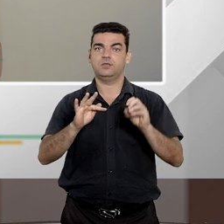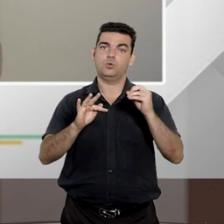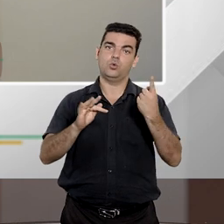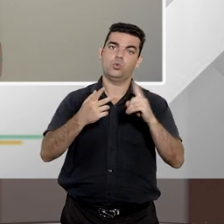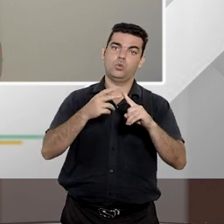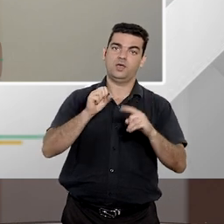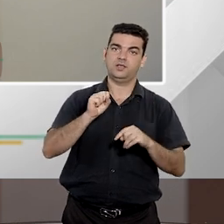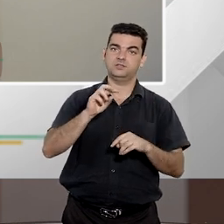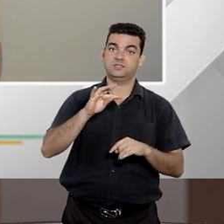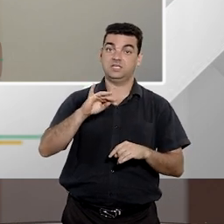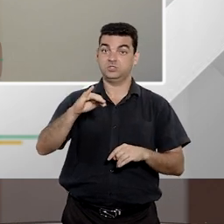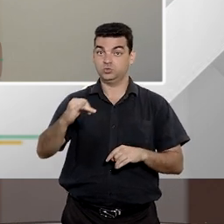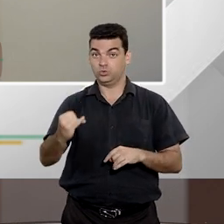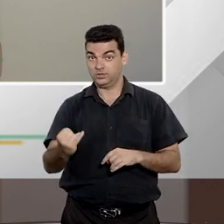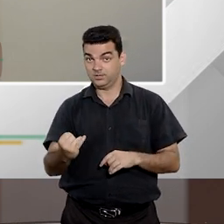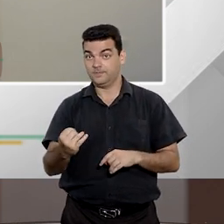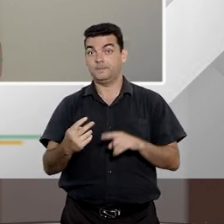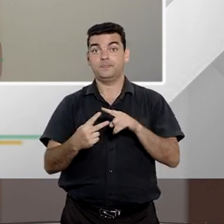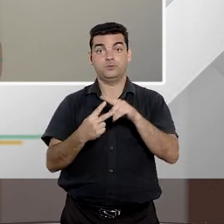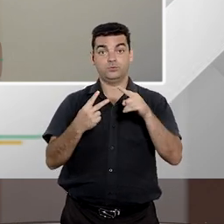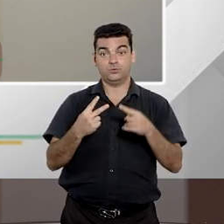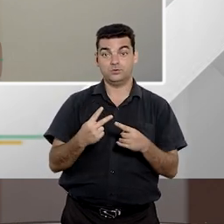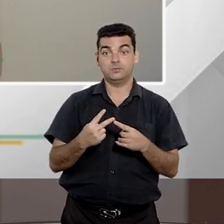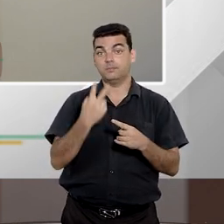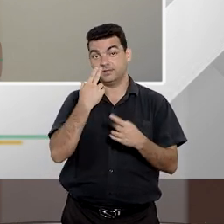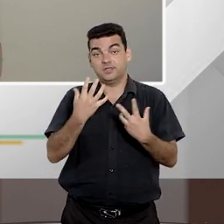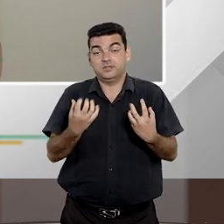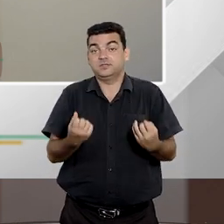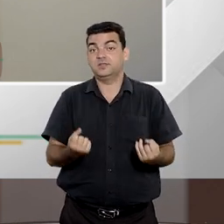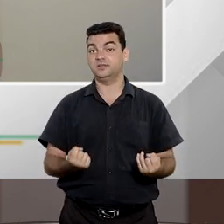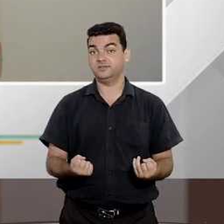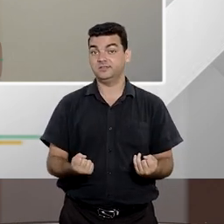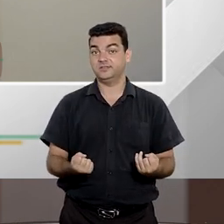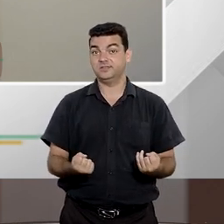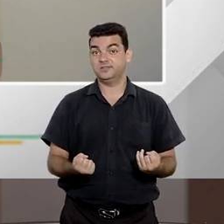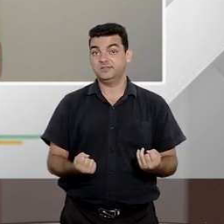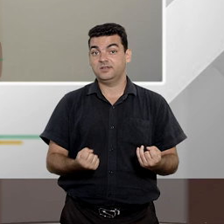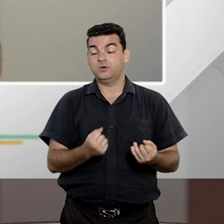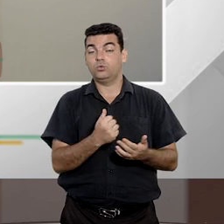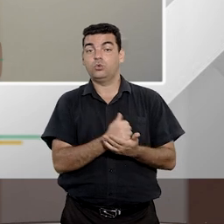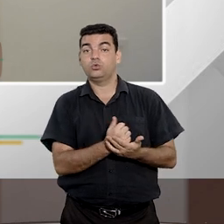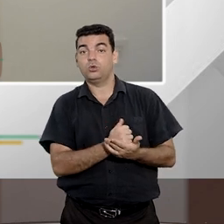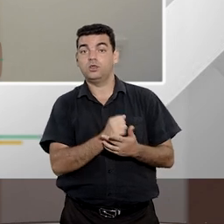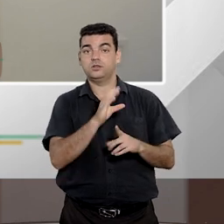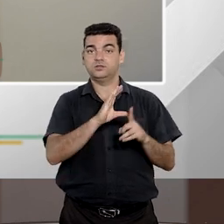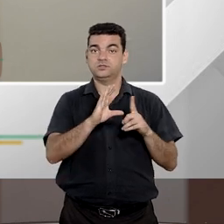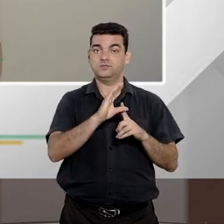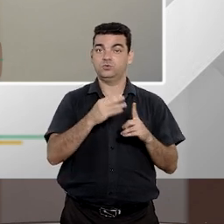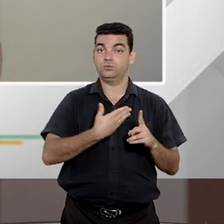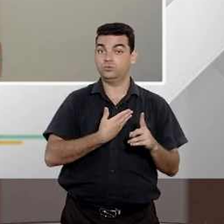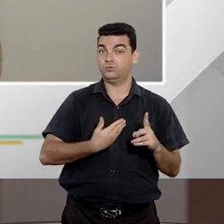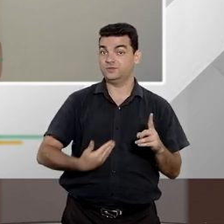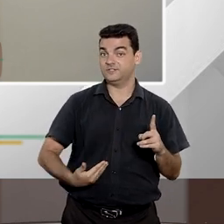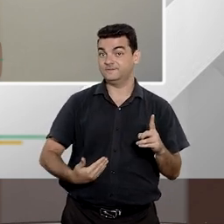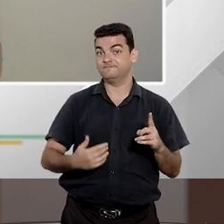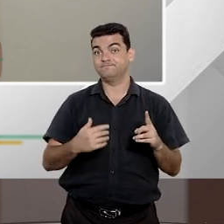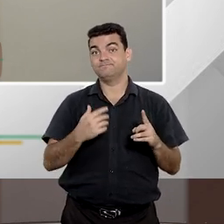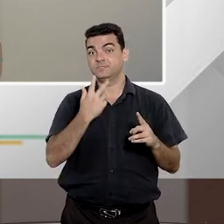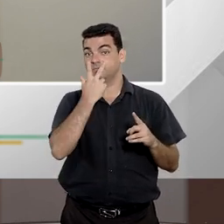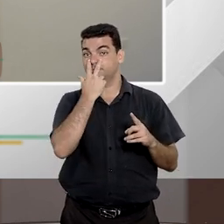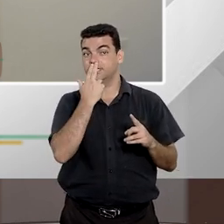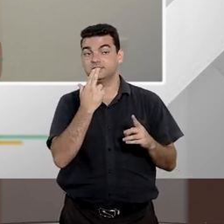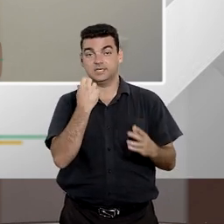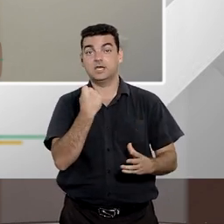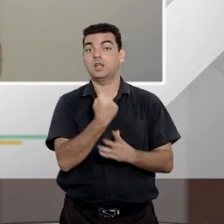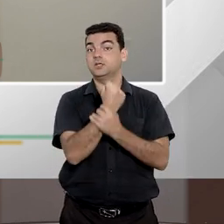se colocam muito mais favoráveis ao manejo da ação civil pública como uma forma